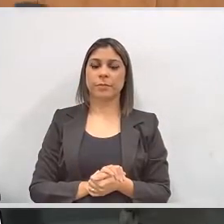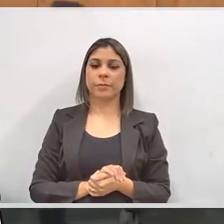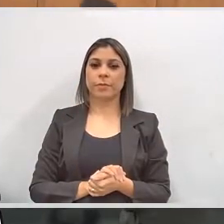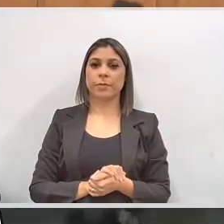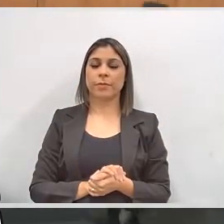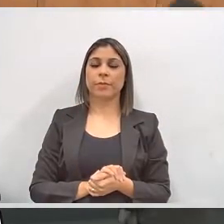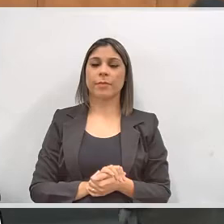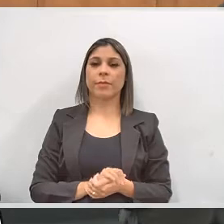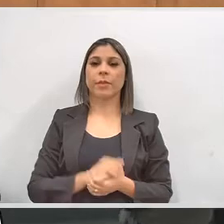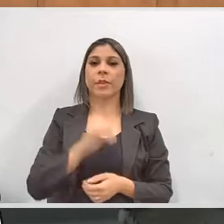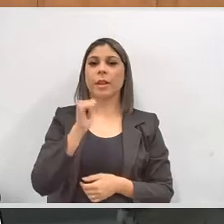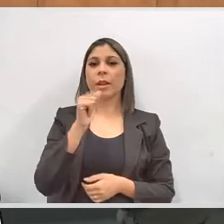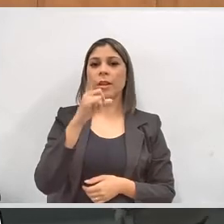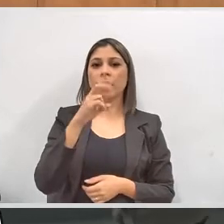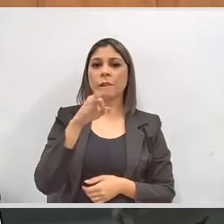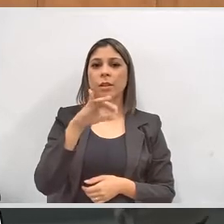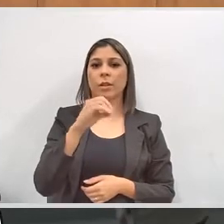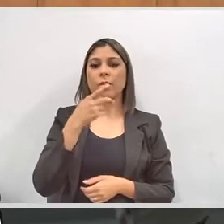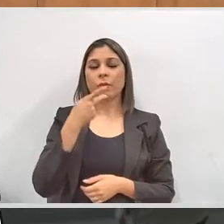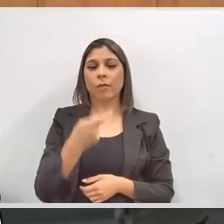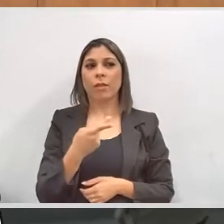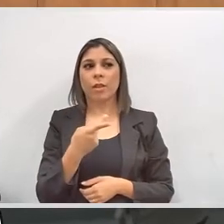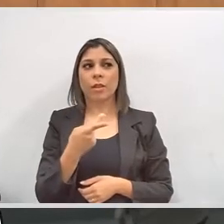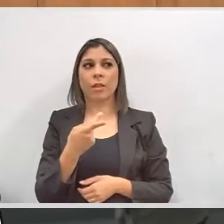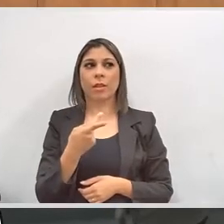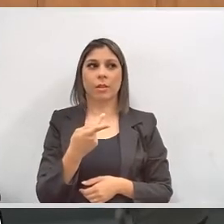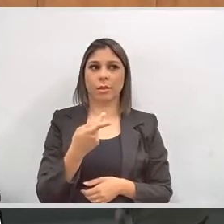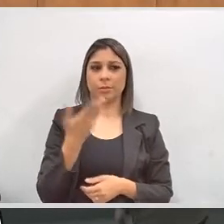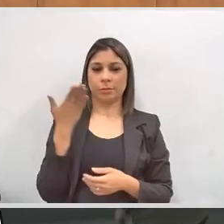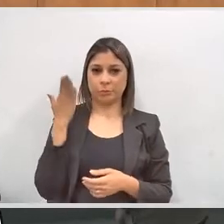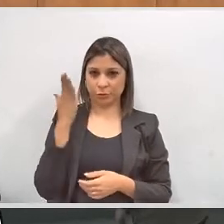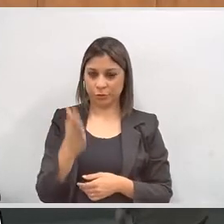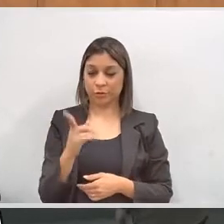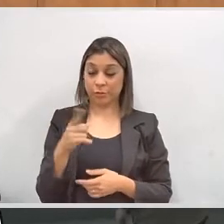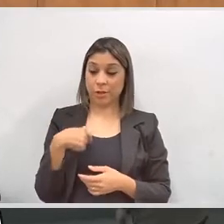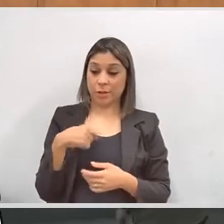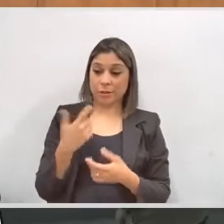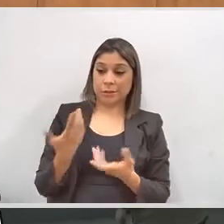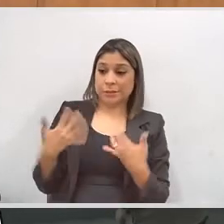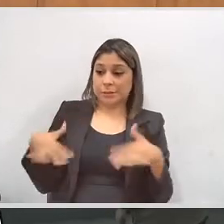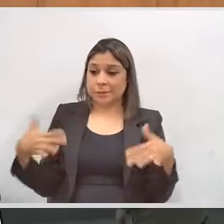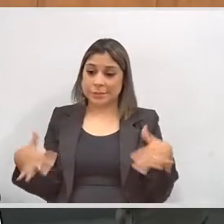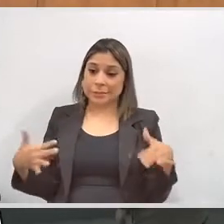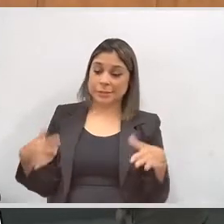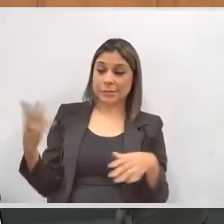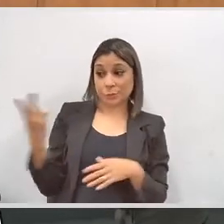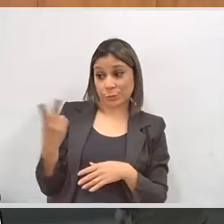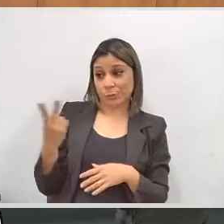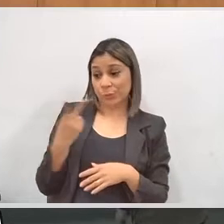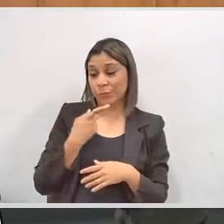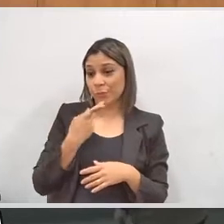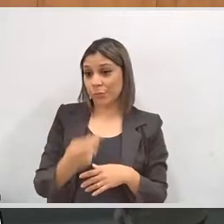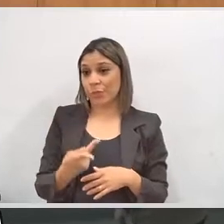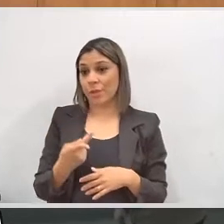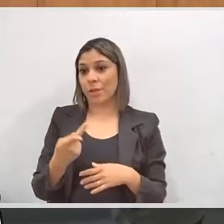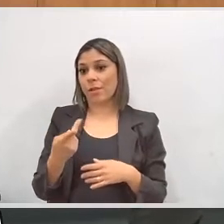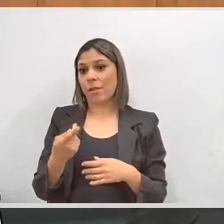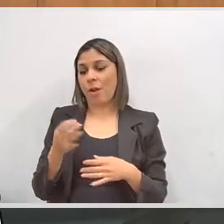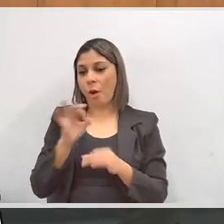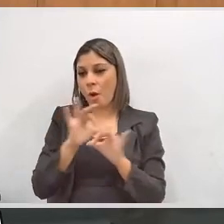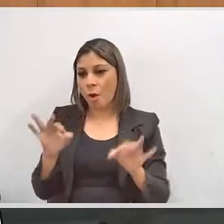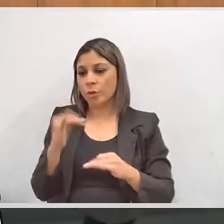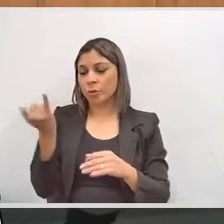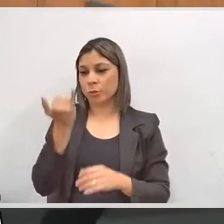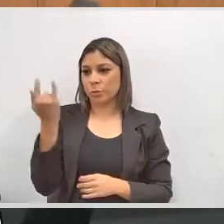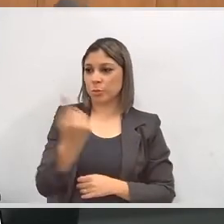Doutor Adriano, eu dirigi mais a você, porque isso me deixou um pouco inquieto. Embora as orientações de vocês dois tenham